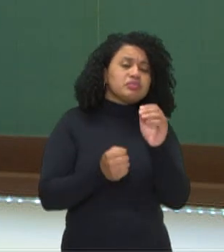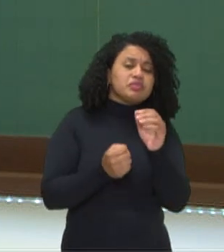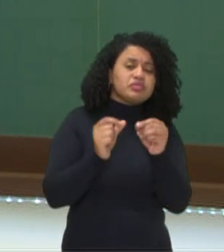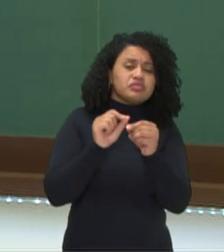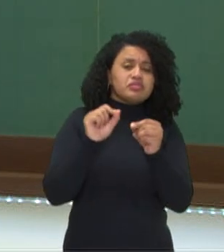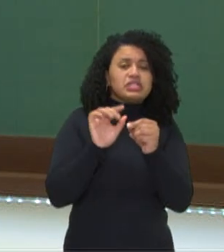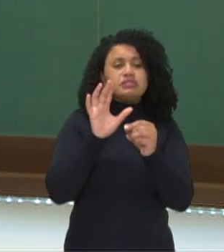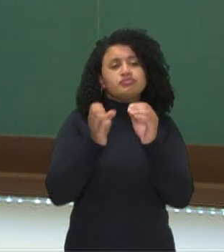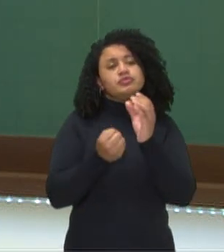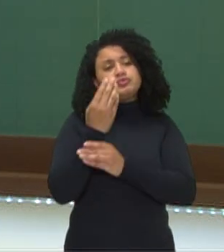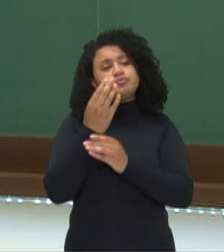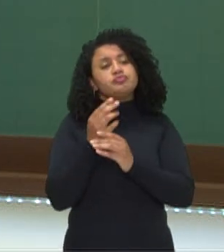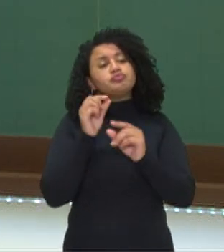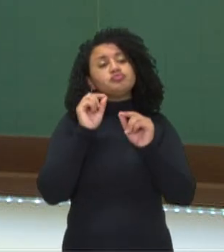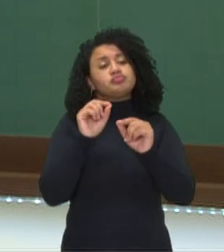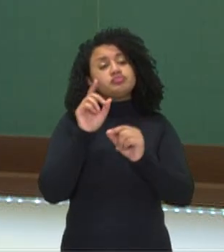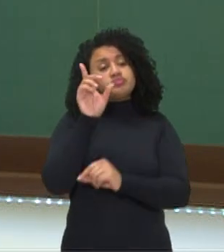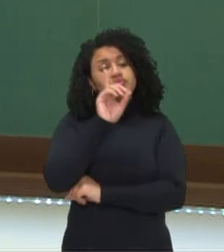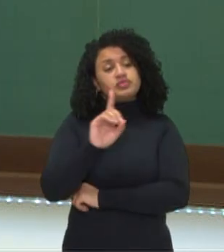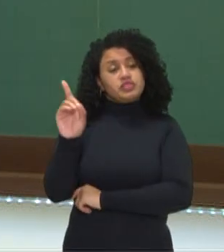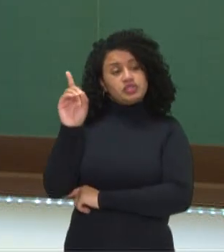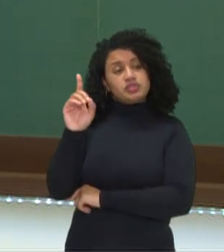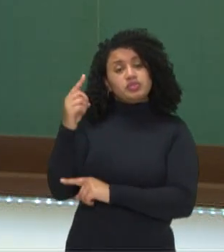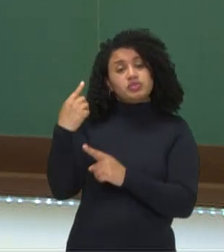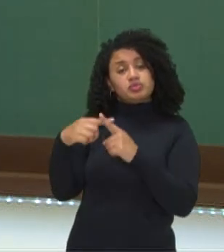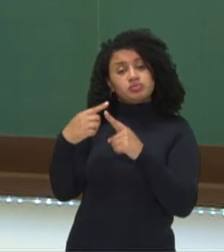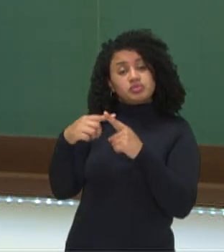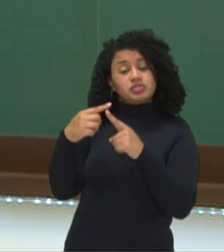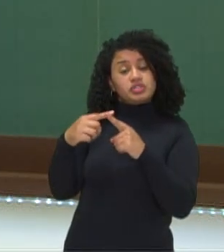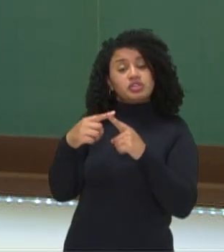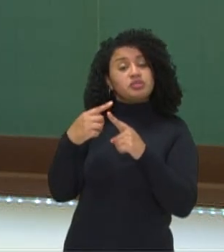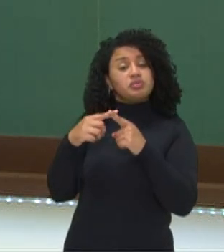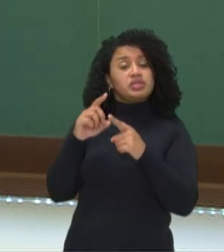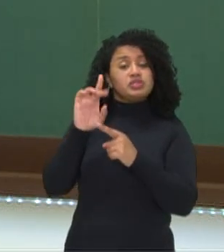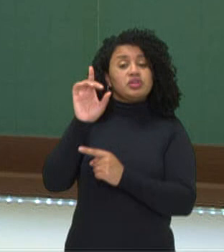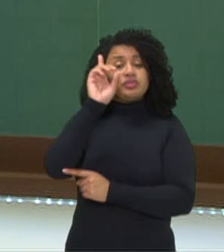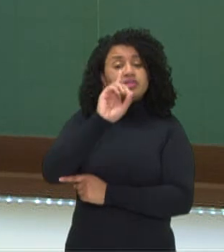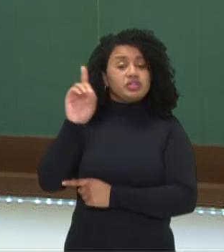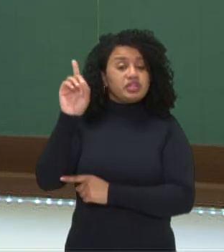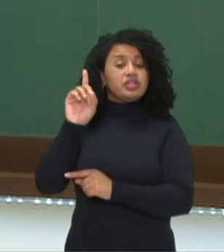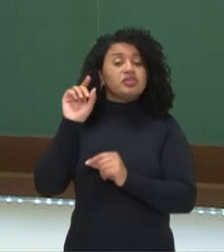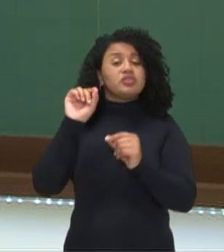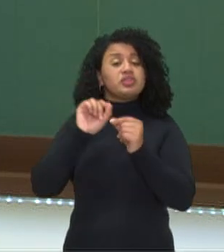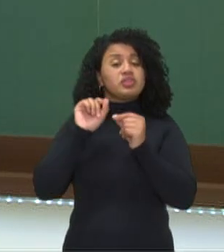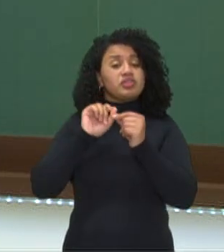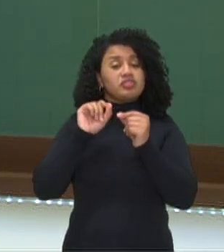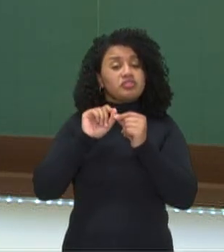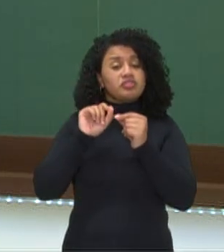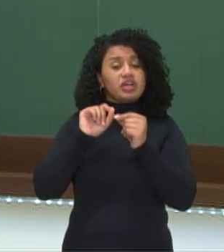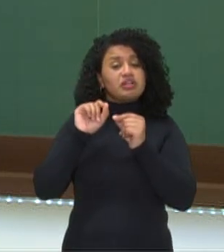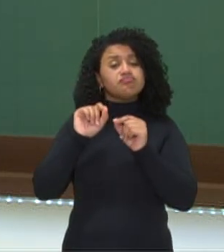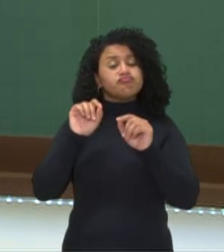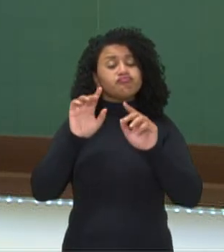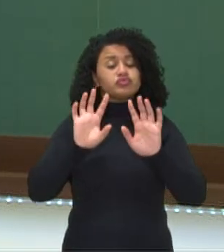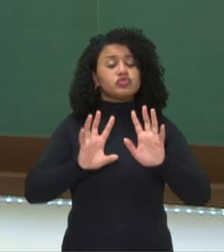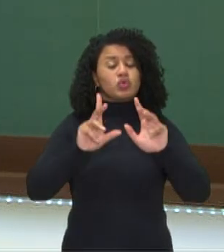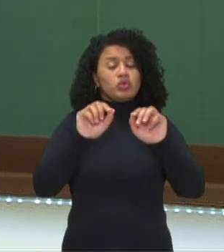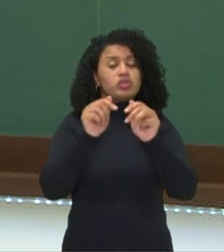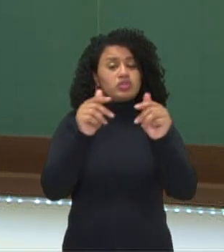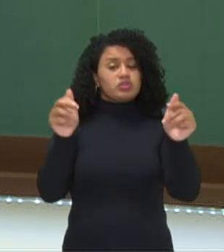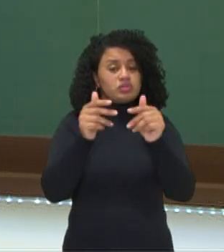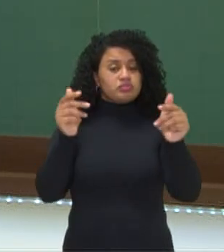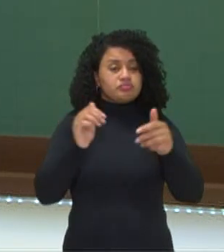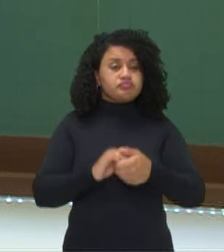acordo com Espinoza, é Deus. Por quê? Porque só Deus é causa de si e de todas as